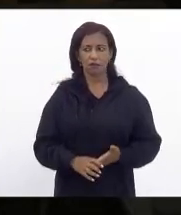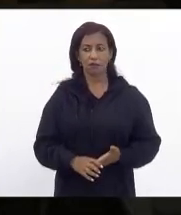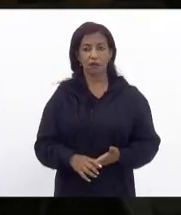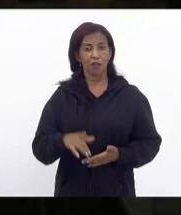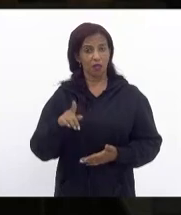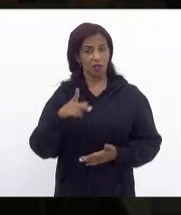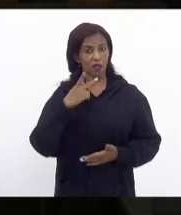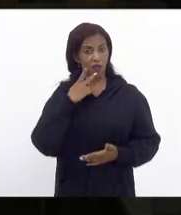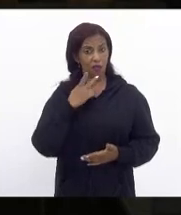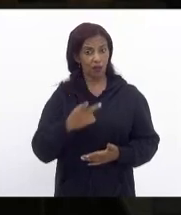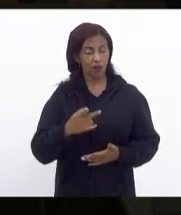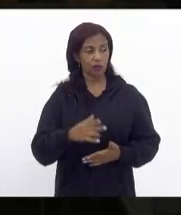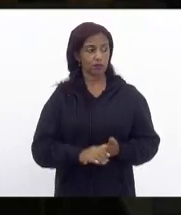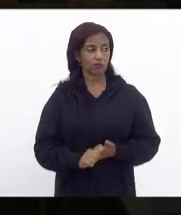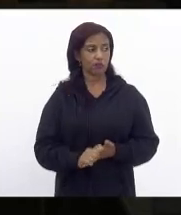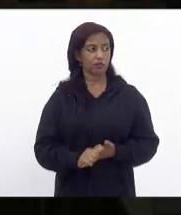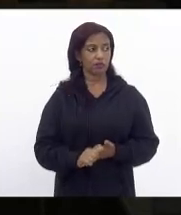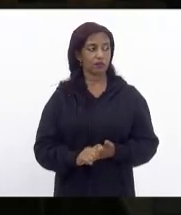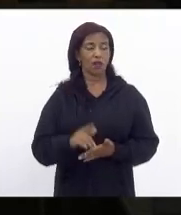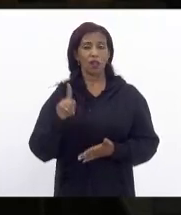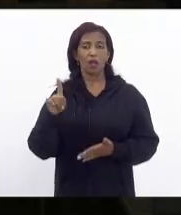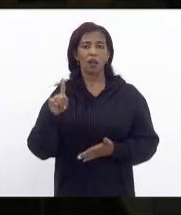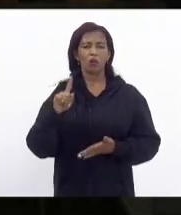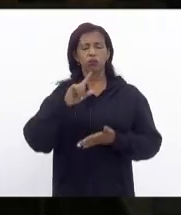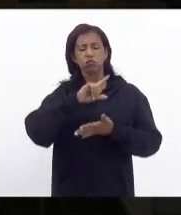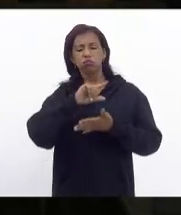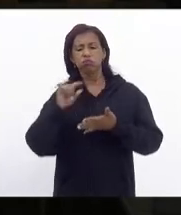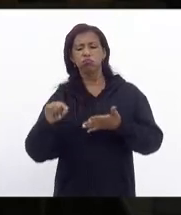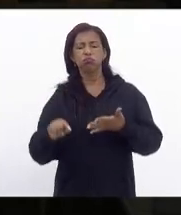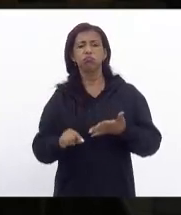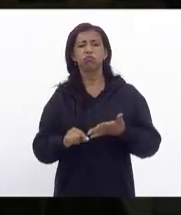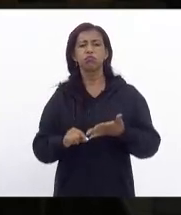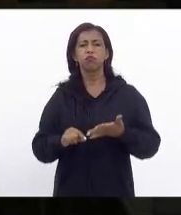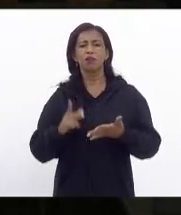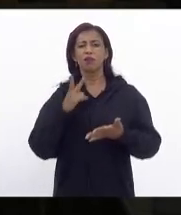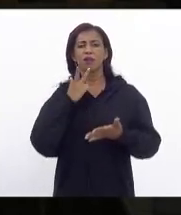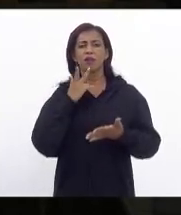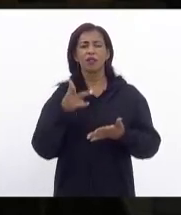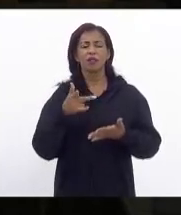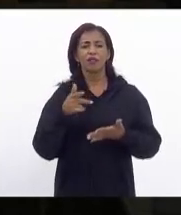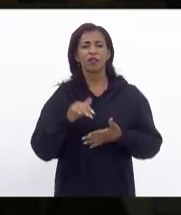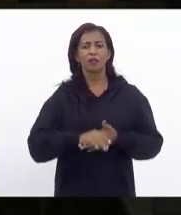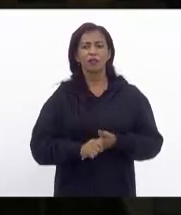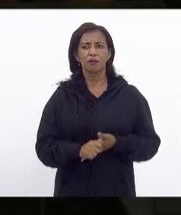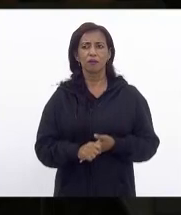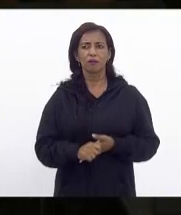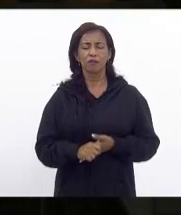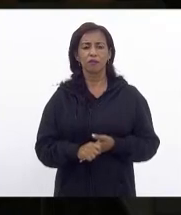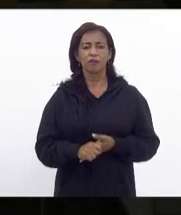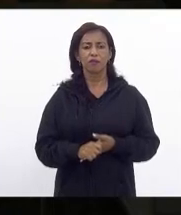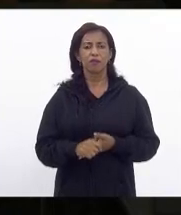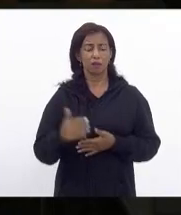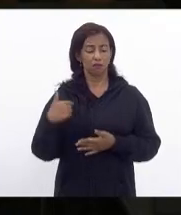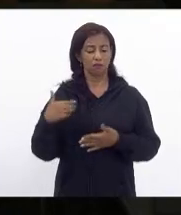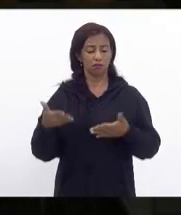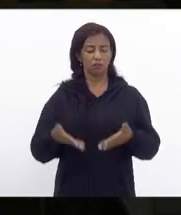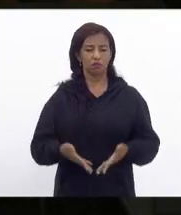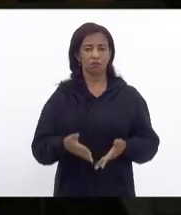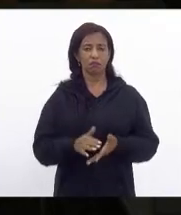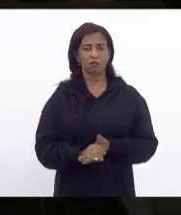fez menção a um elemento que eu quero destacar nesta intervenção que faço agora